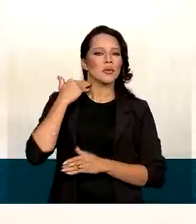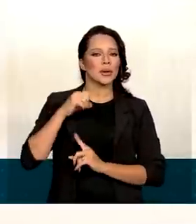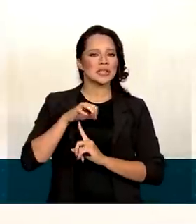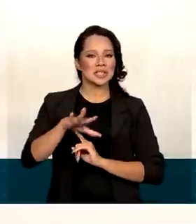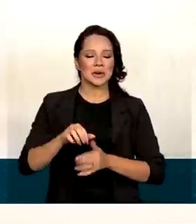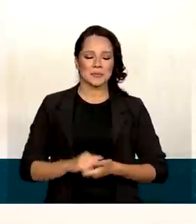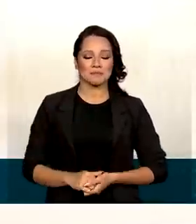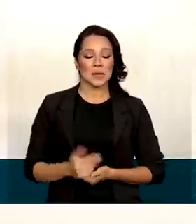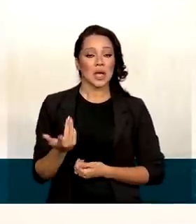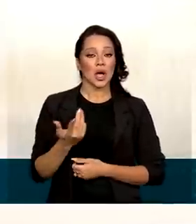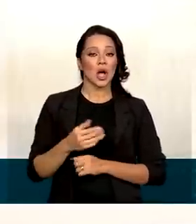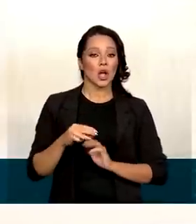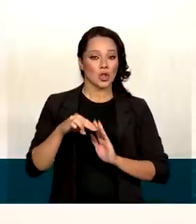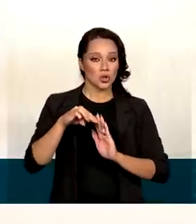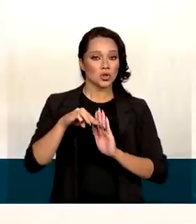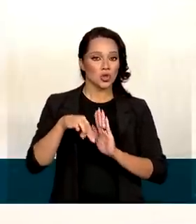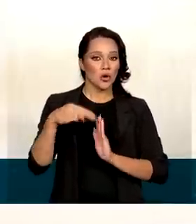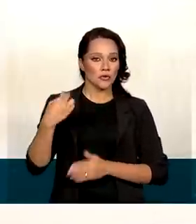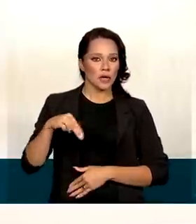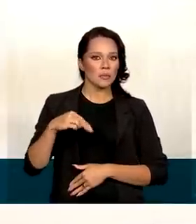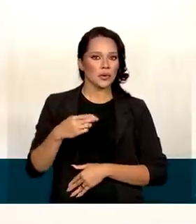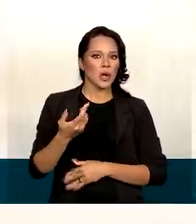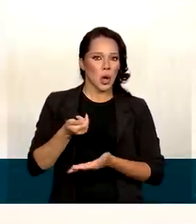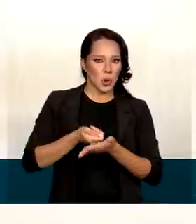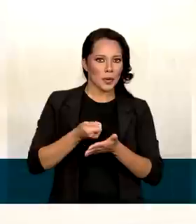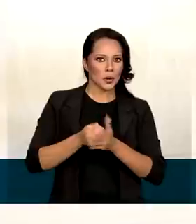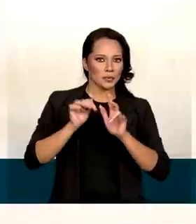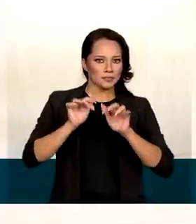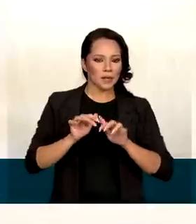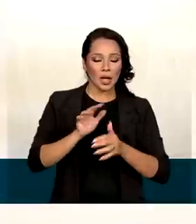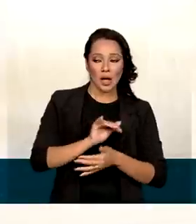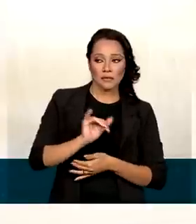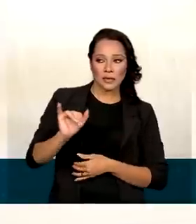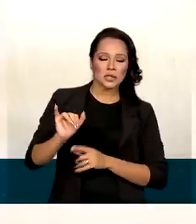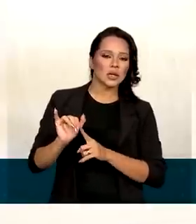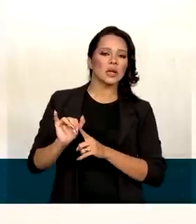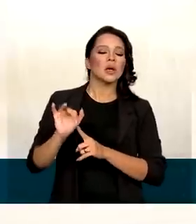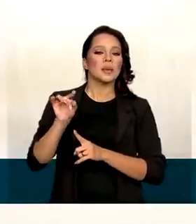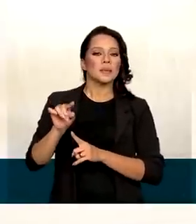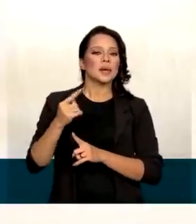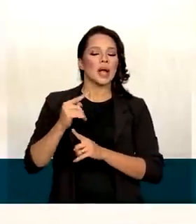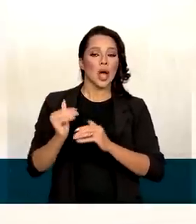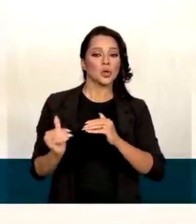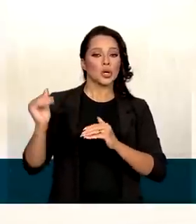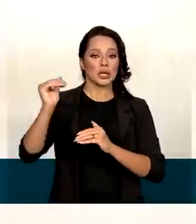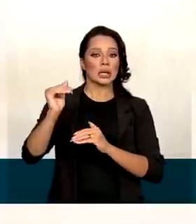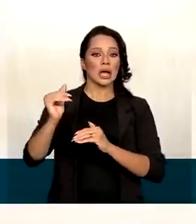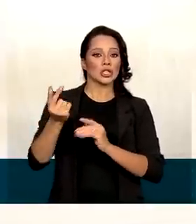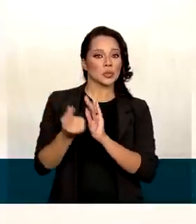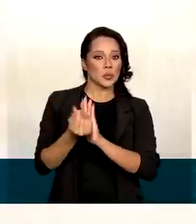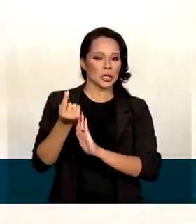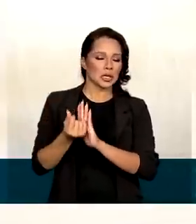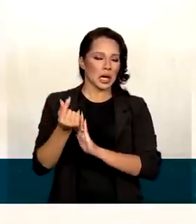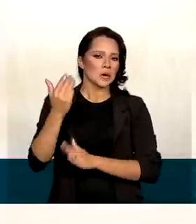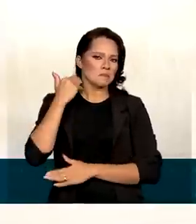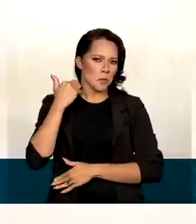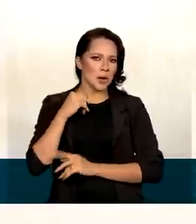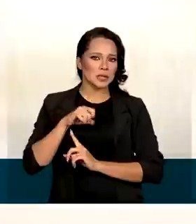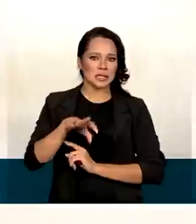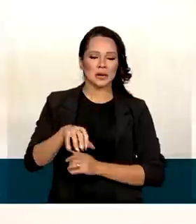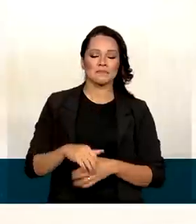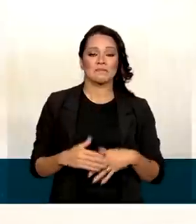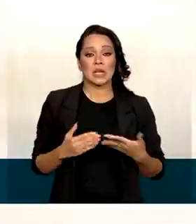editada em novembro obriga a transferência dessas informações para a autoridade monetária. Desta forma,